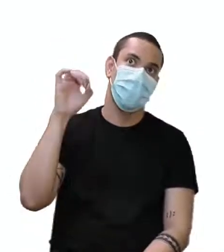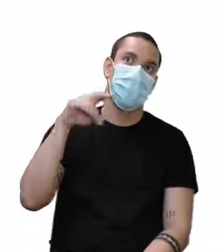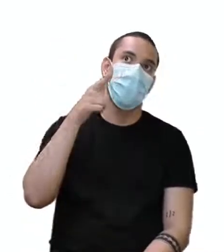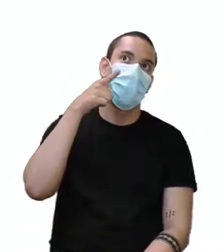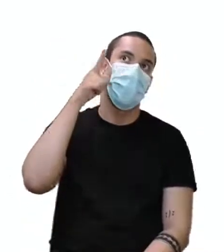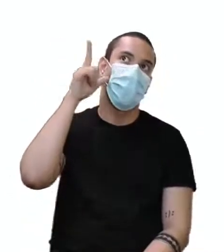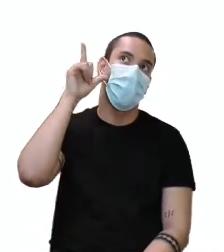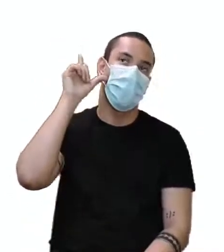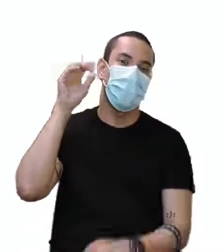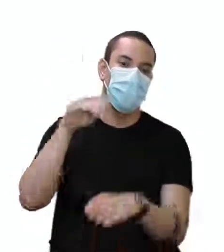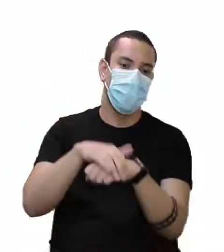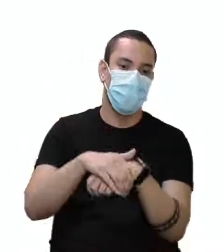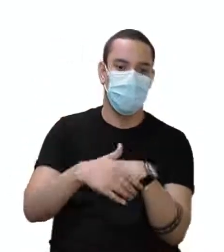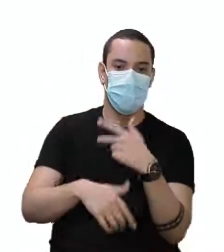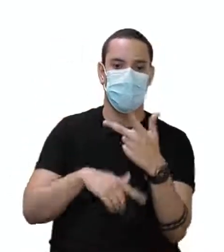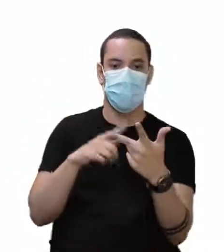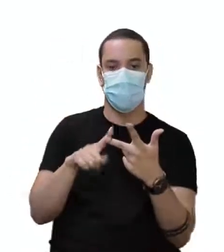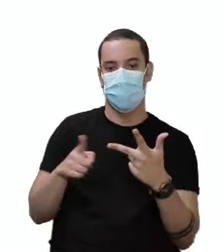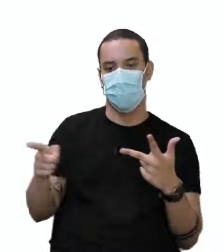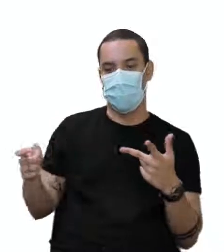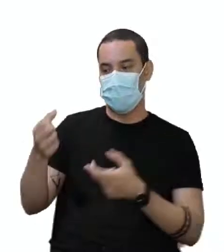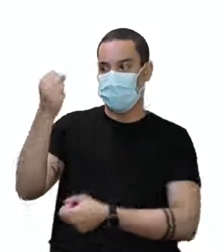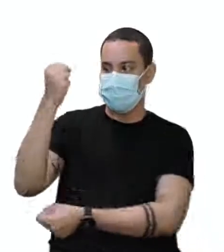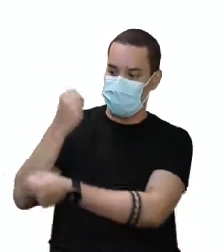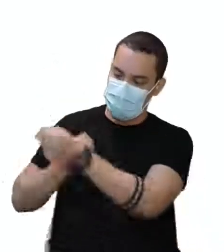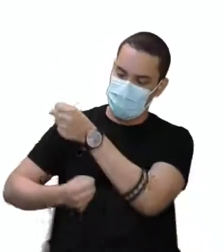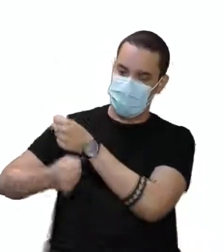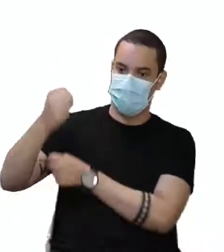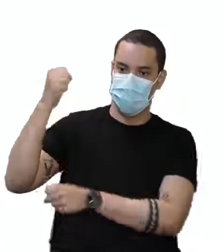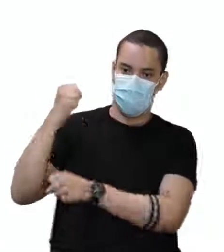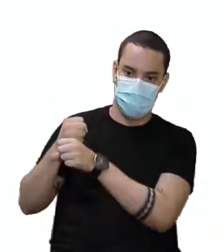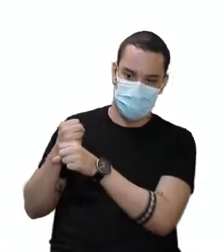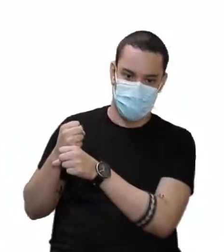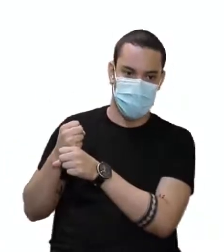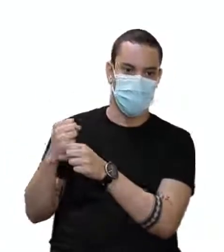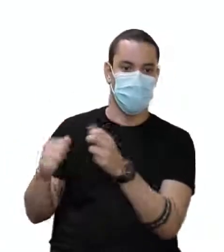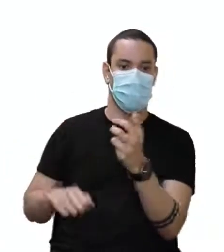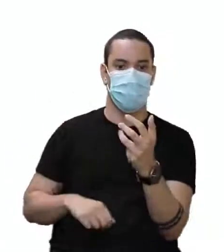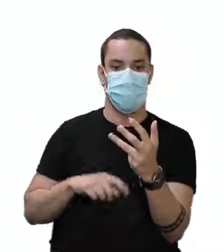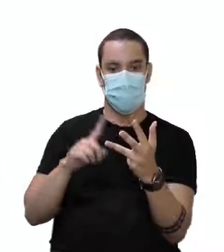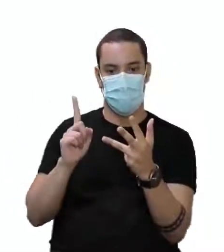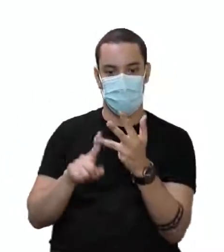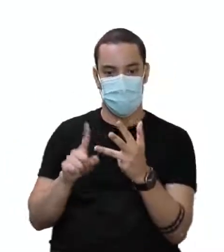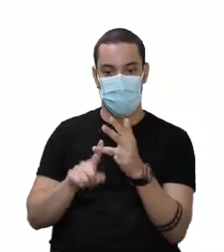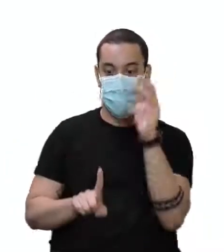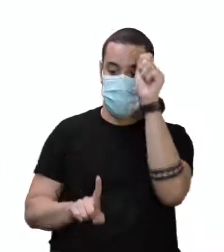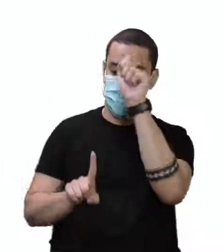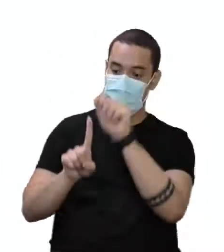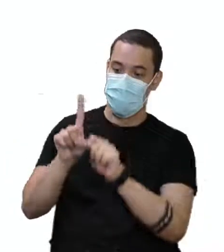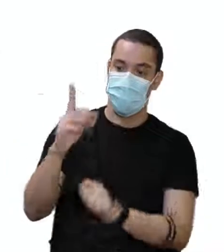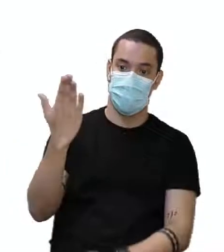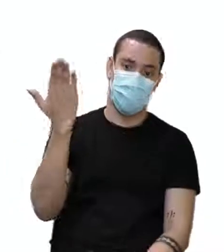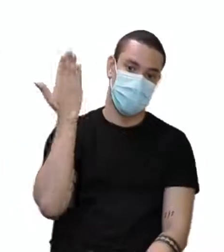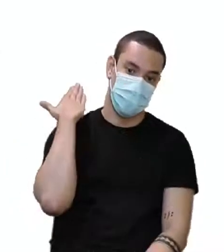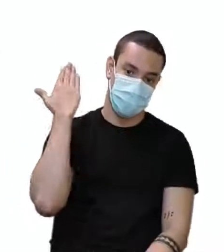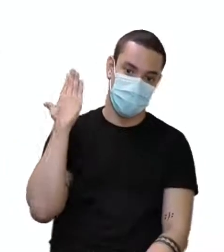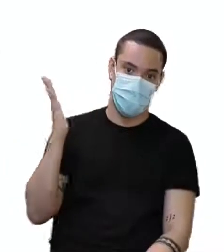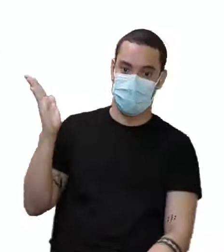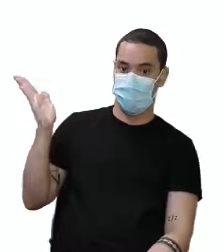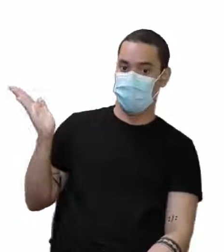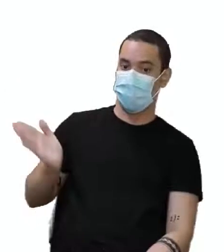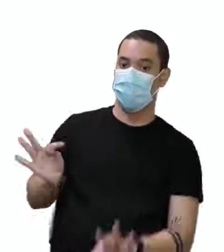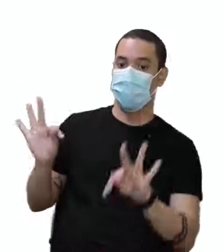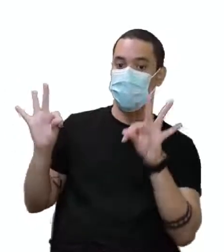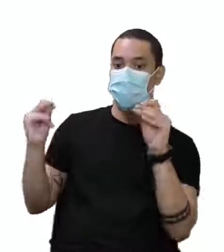à noite. Last year, ano passado. Last month, mês passado. Então, a